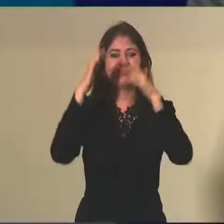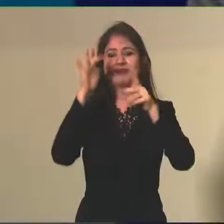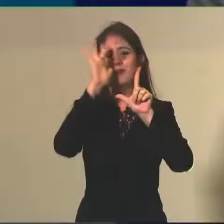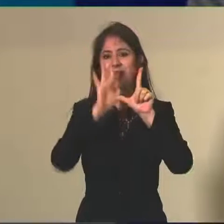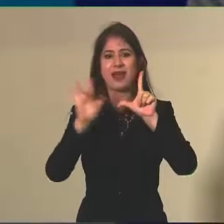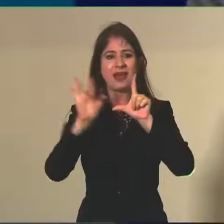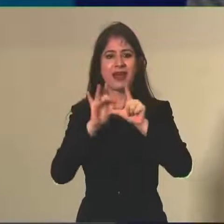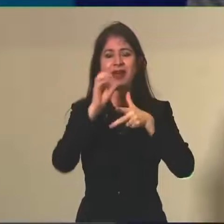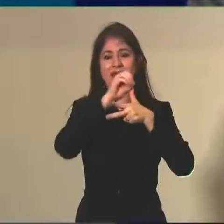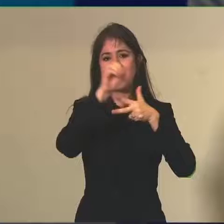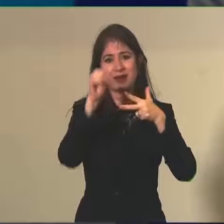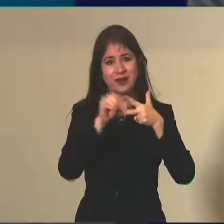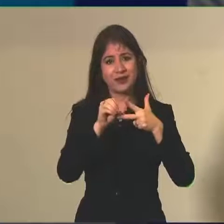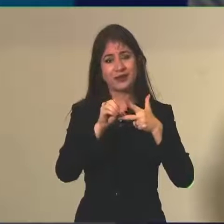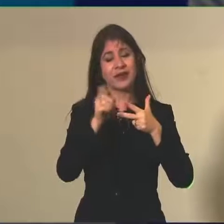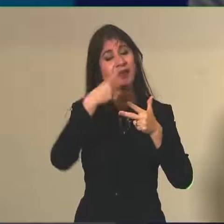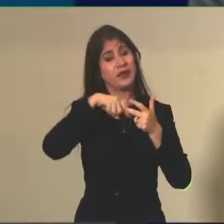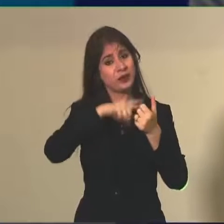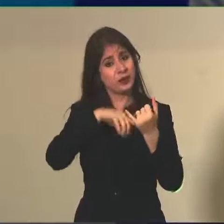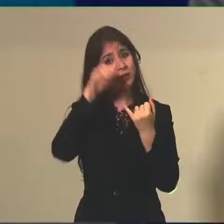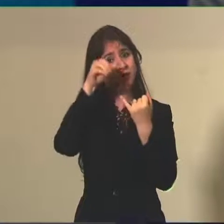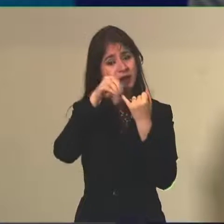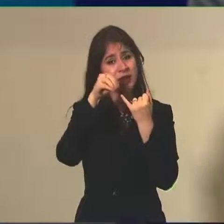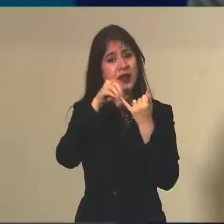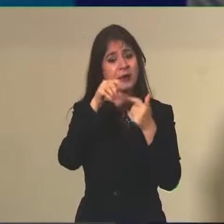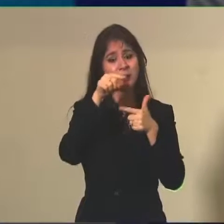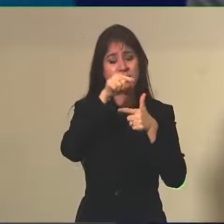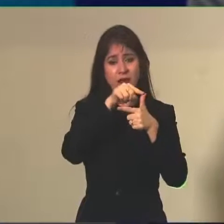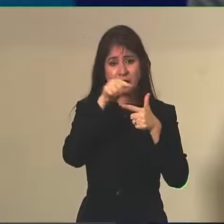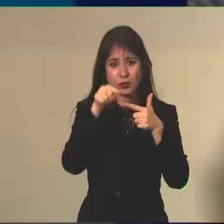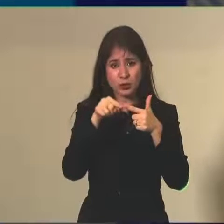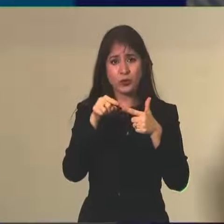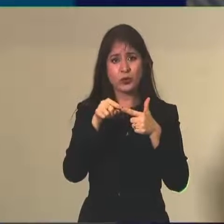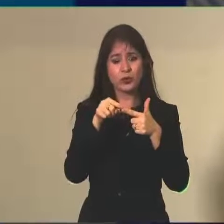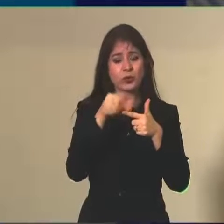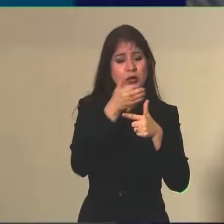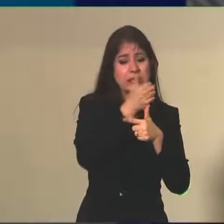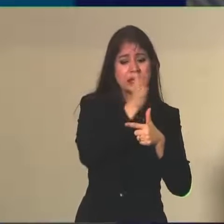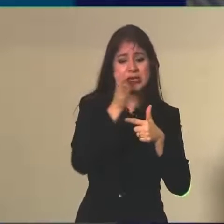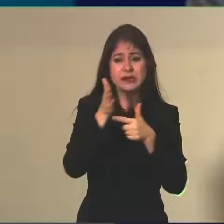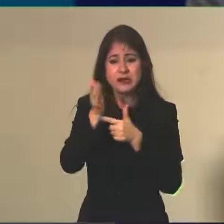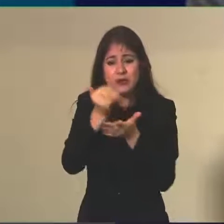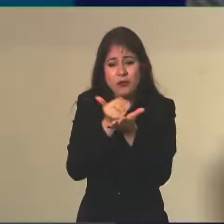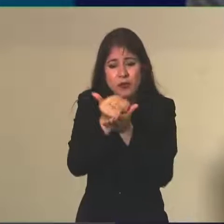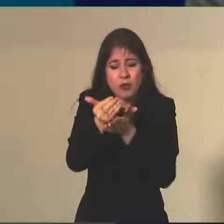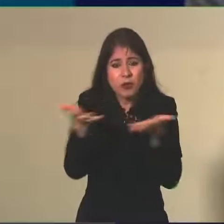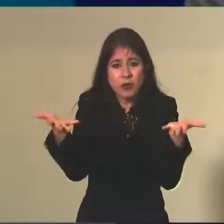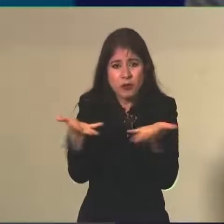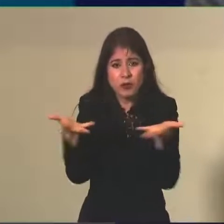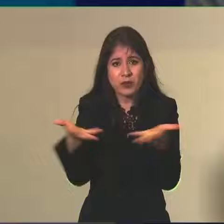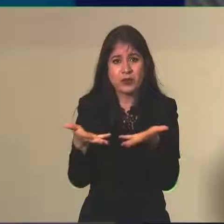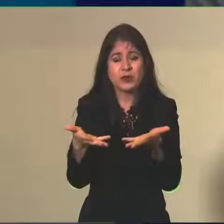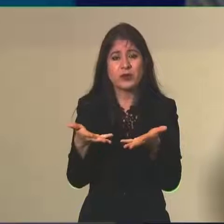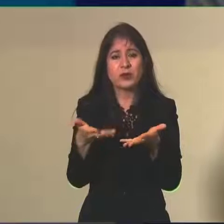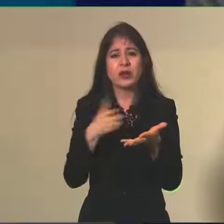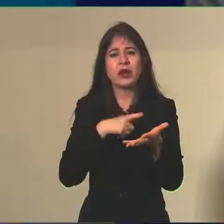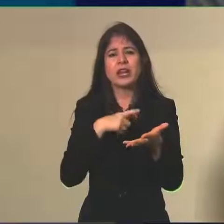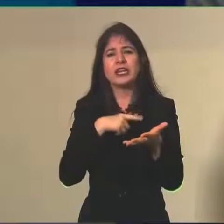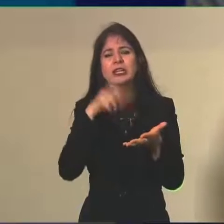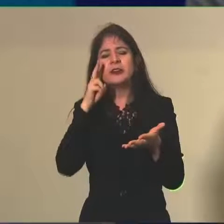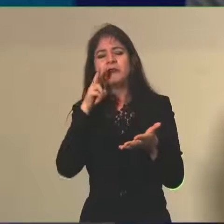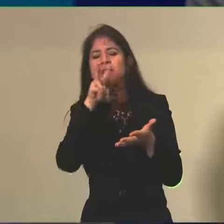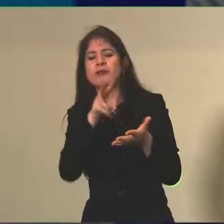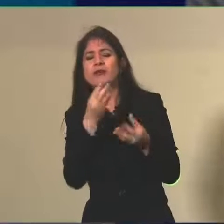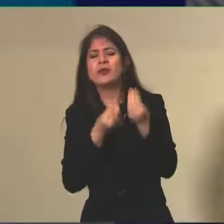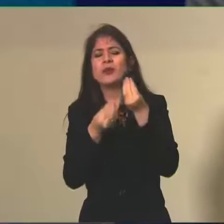e eu acho que o Inep com essas duas iniciativas aí, piloto, e agora também com essa revisão do Enem para